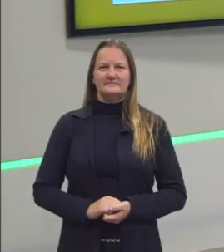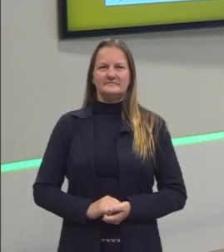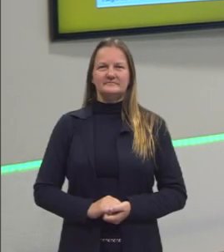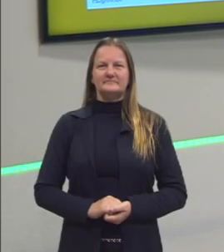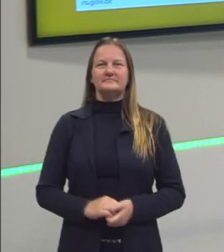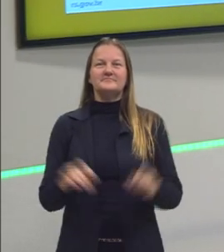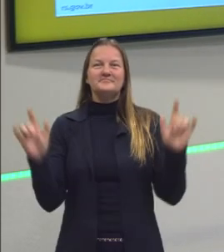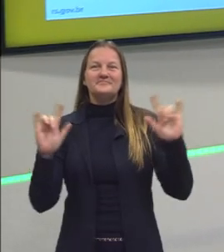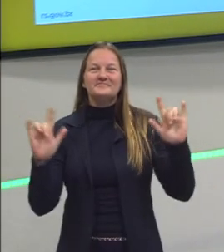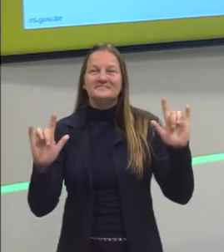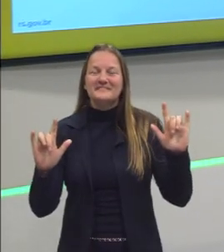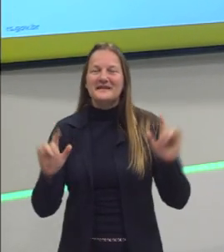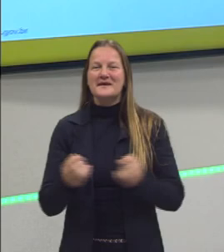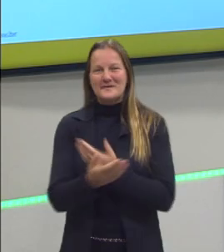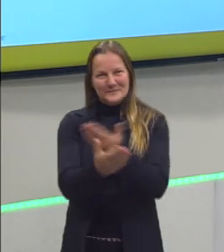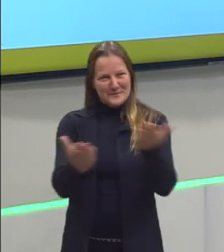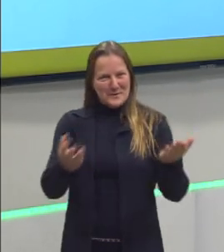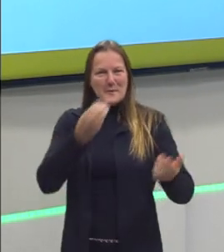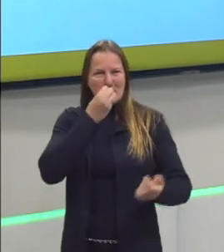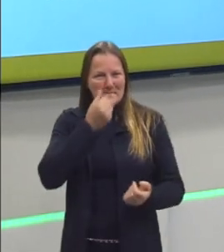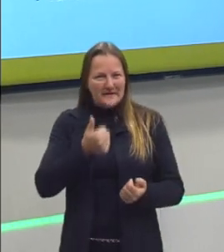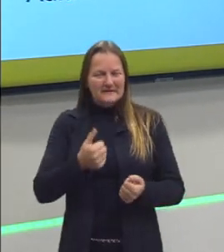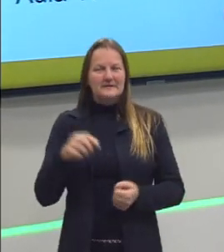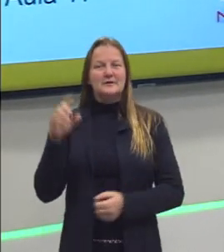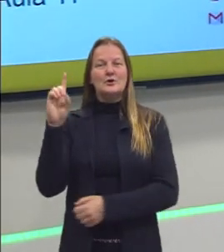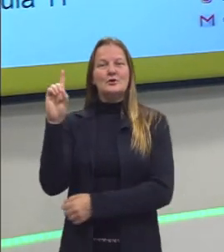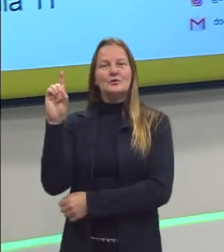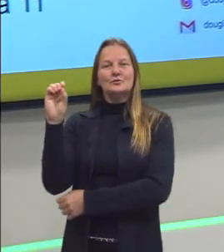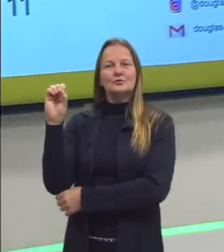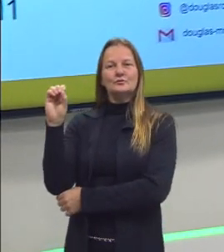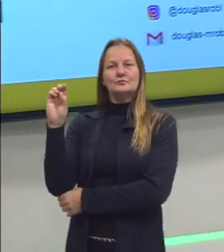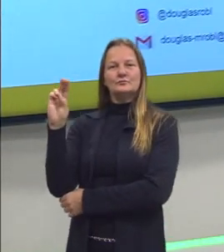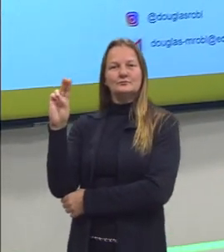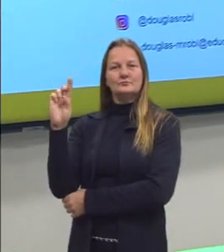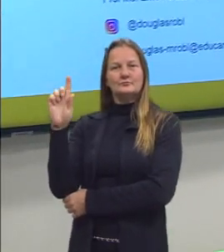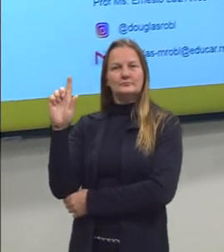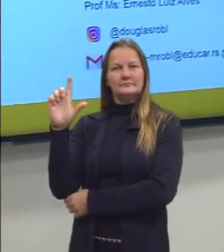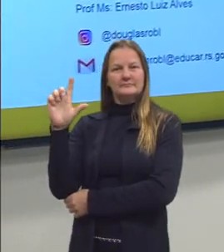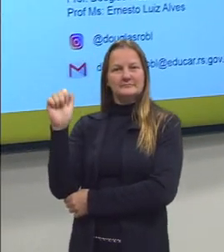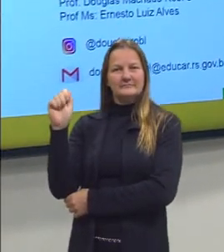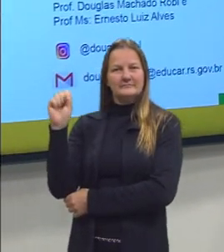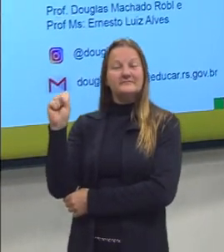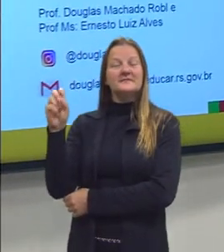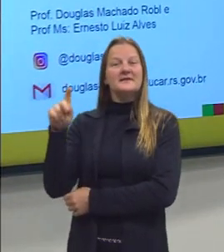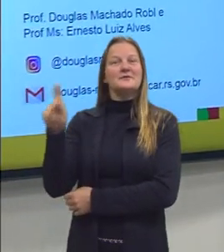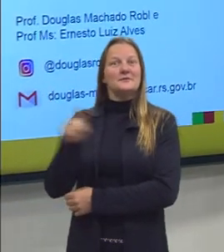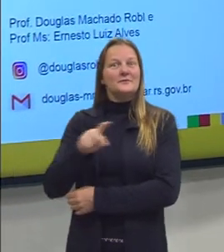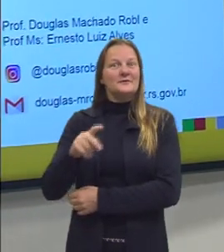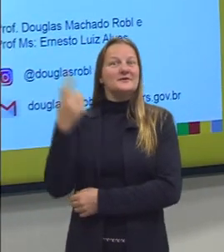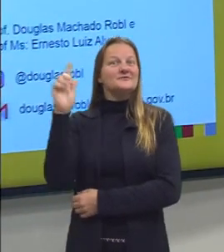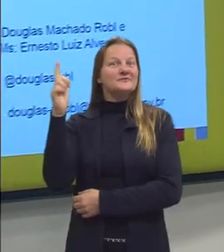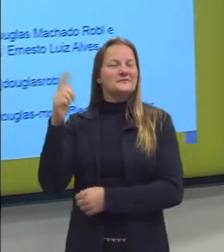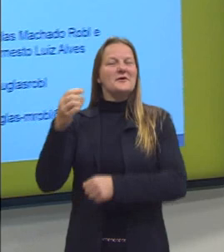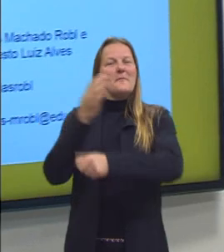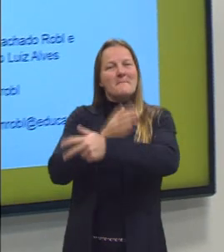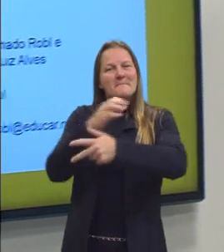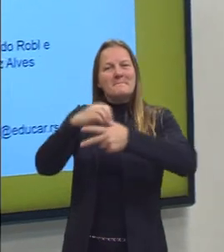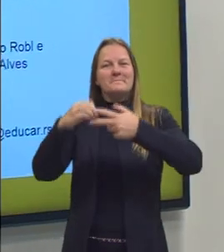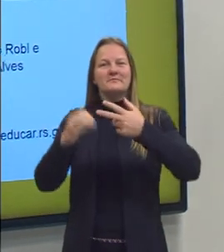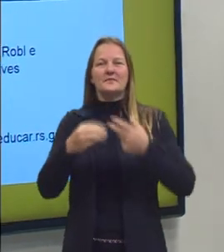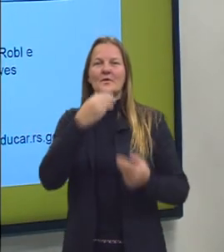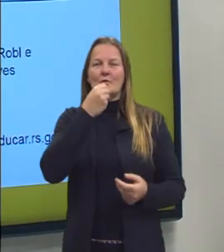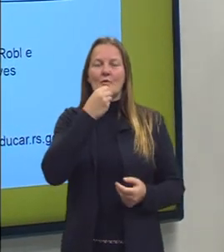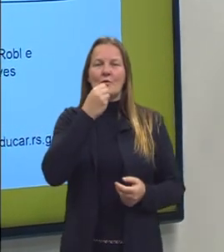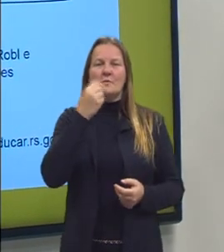Olá, meninos e meninas, tudo bom? Professor Douglas, professor de Geografia do nosso curso pré-enem, tá? Eu sou um homem